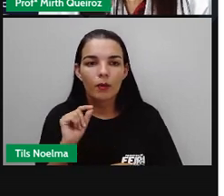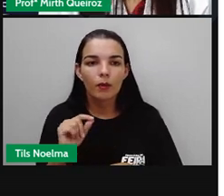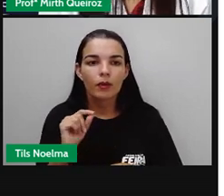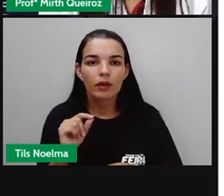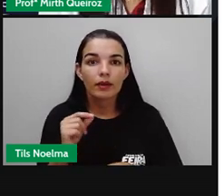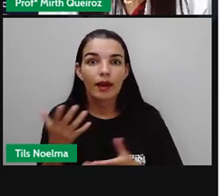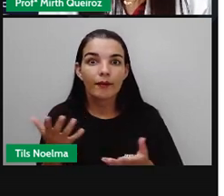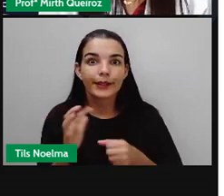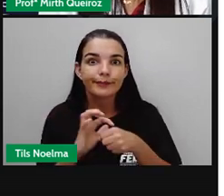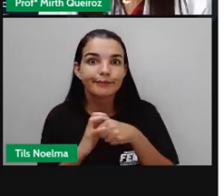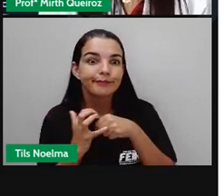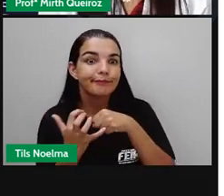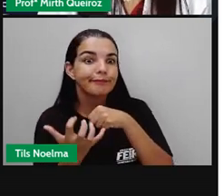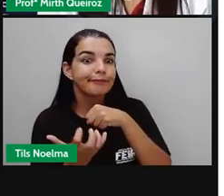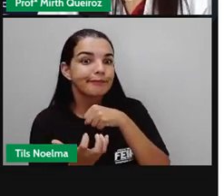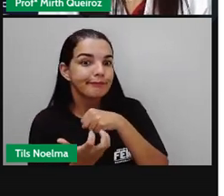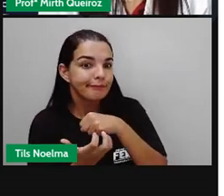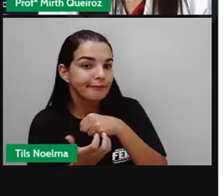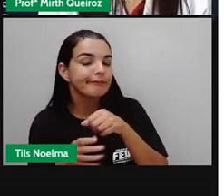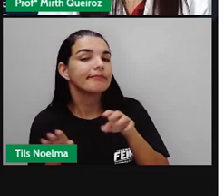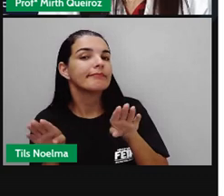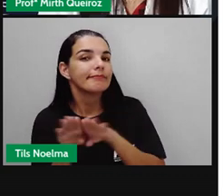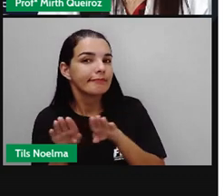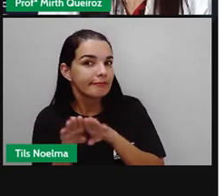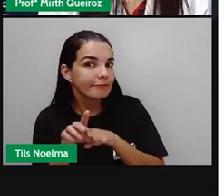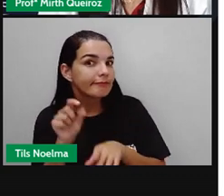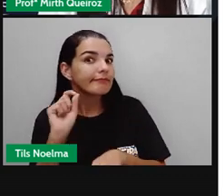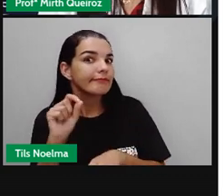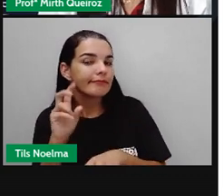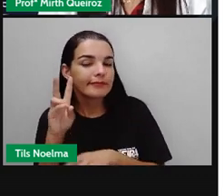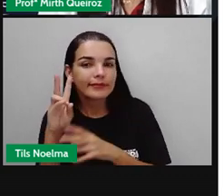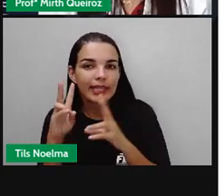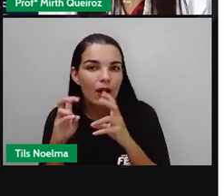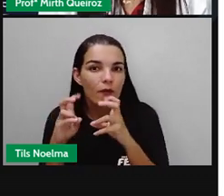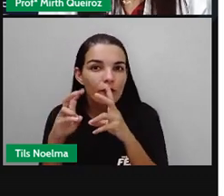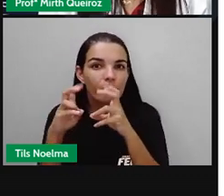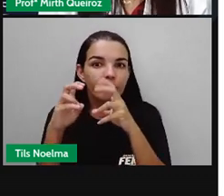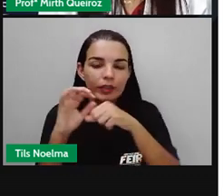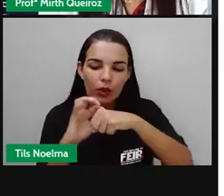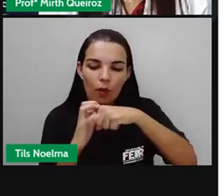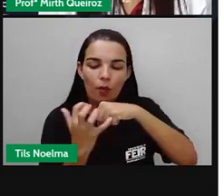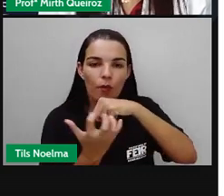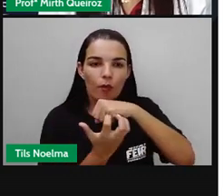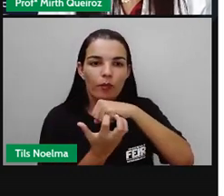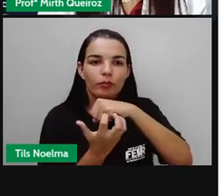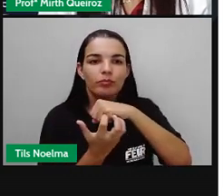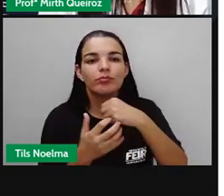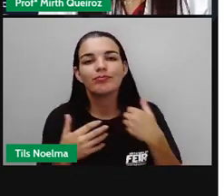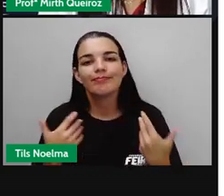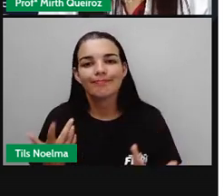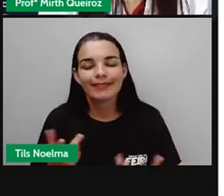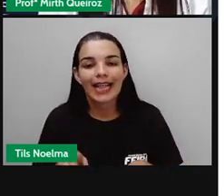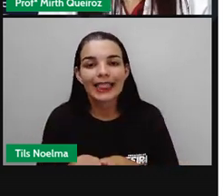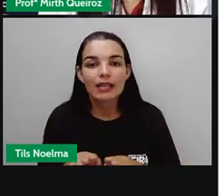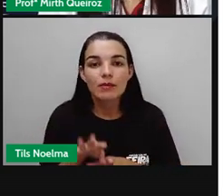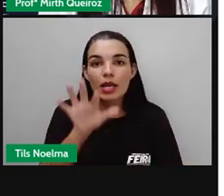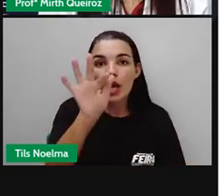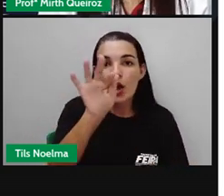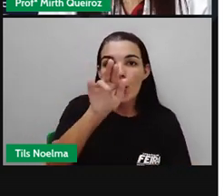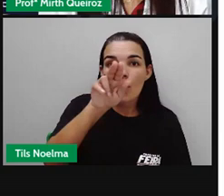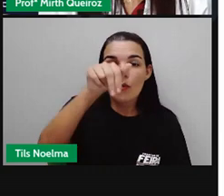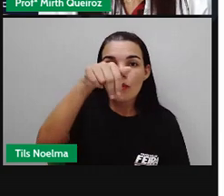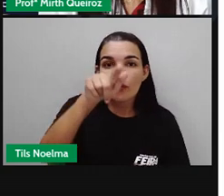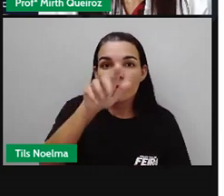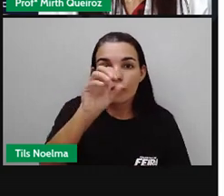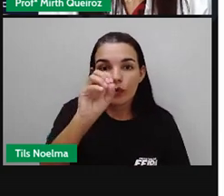próprio coronavírus, né? Que é um vírus causador da doença por vírus. Fungos que